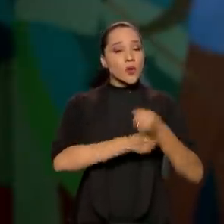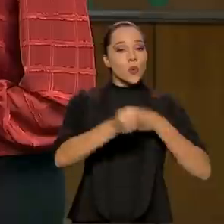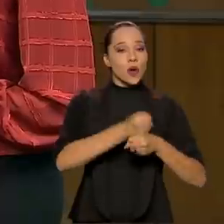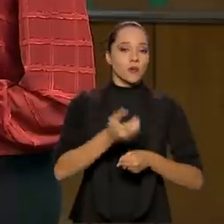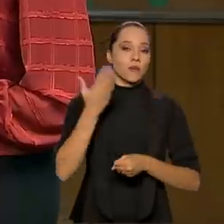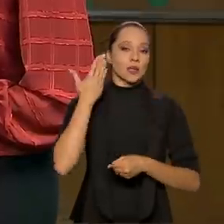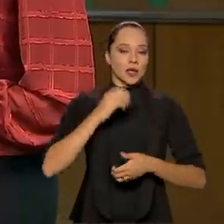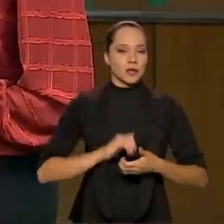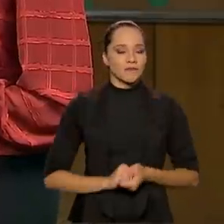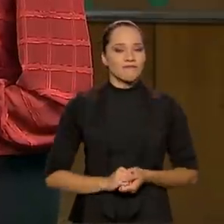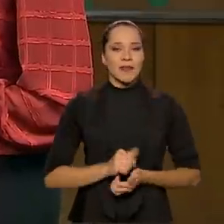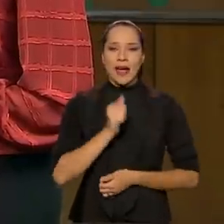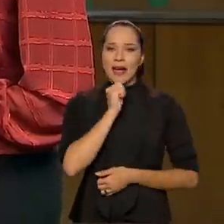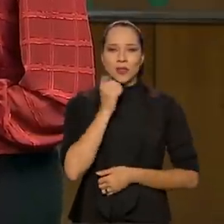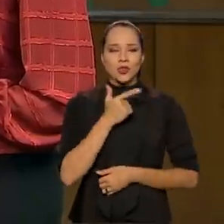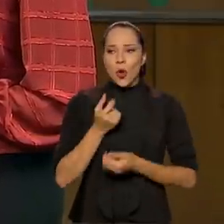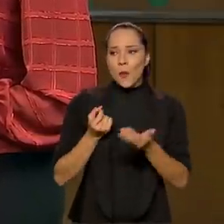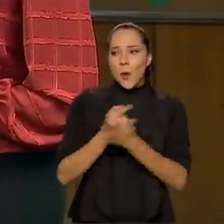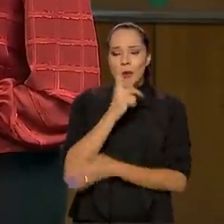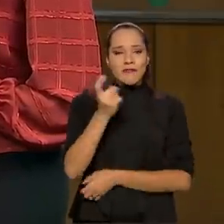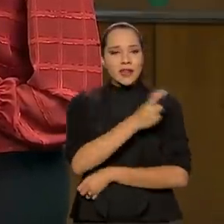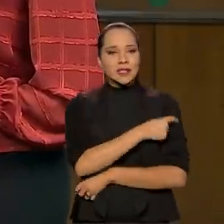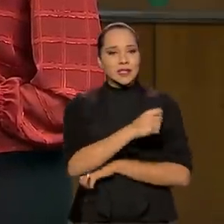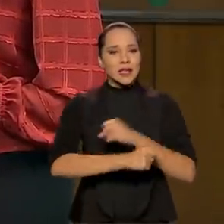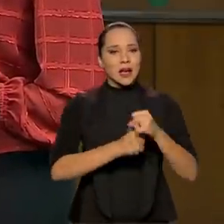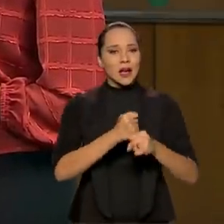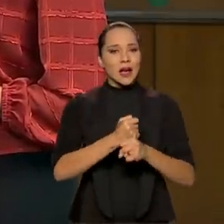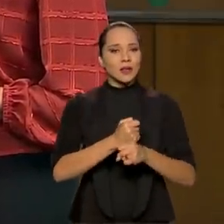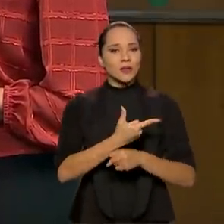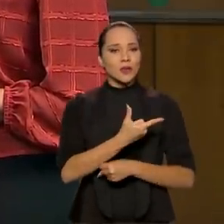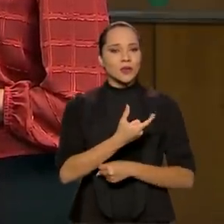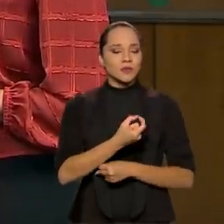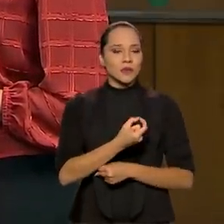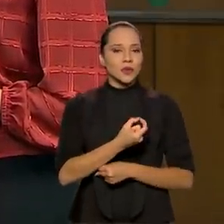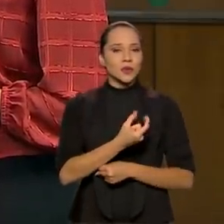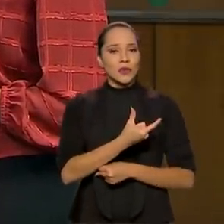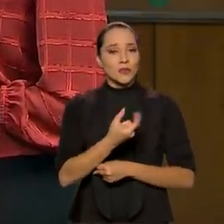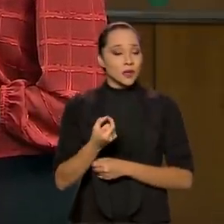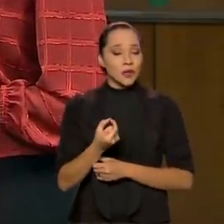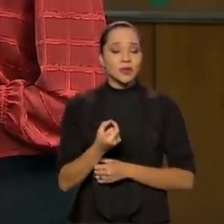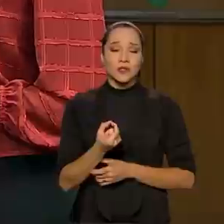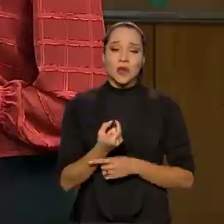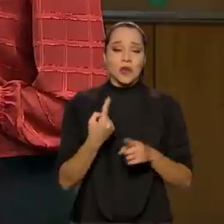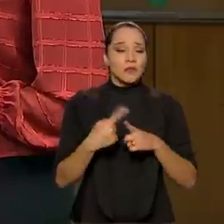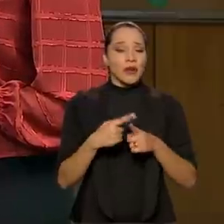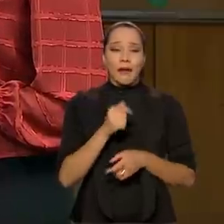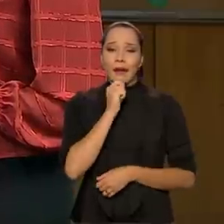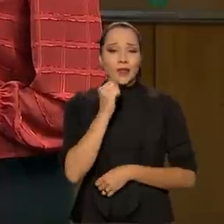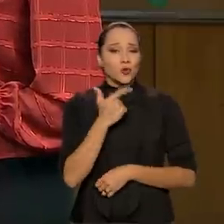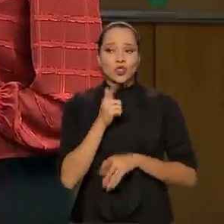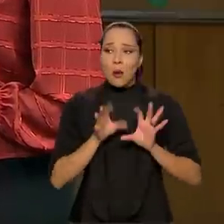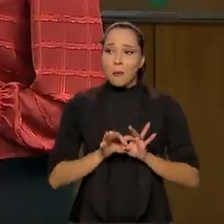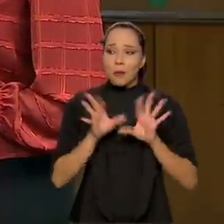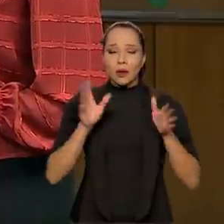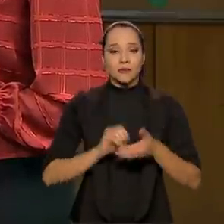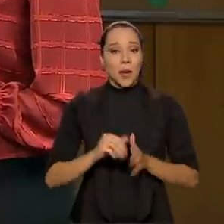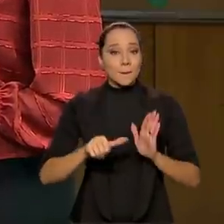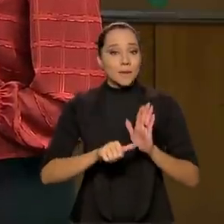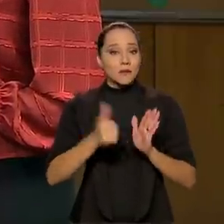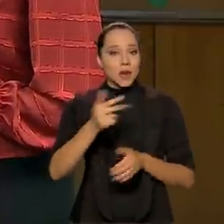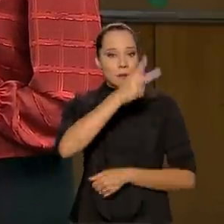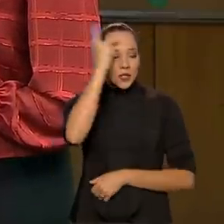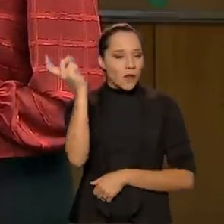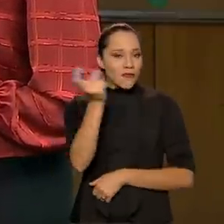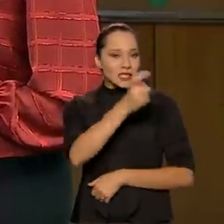passado. Nós não tínhamos como comprar vacina em 2020, até porque não tinha disposição. A primeira pessoa